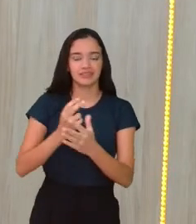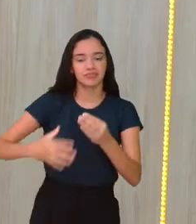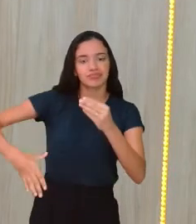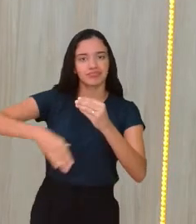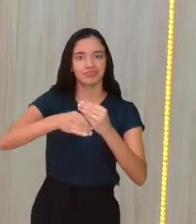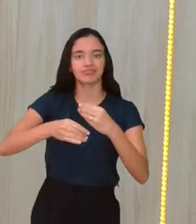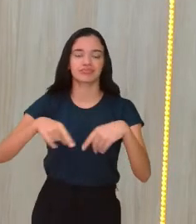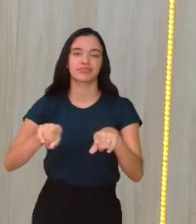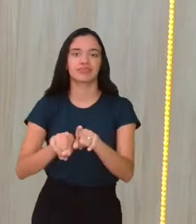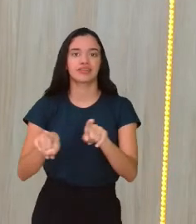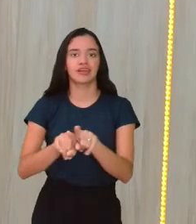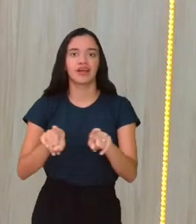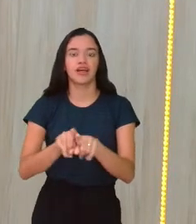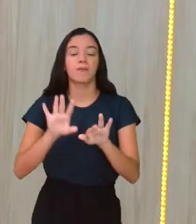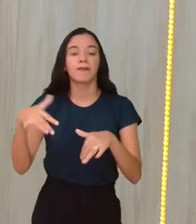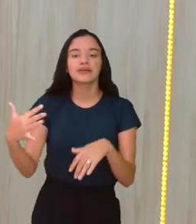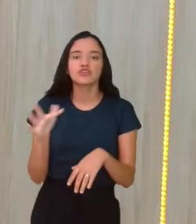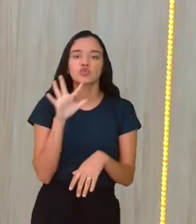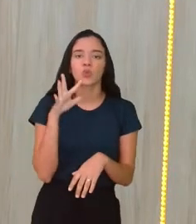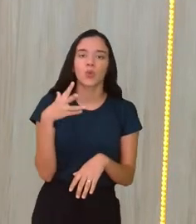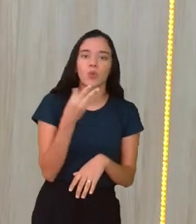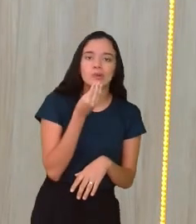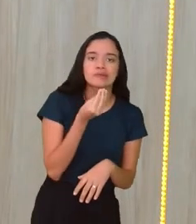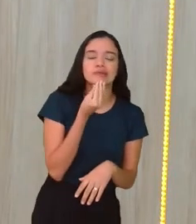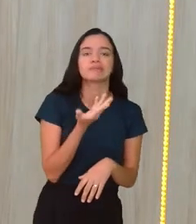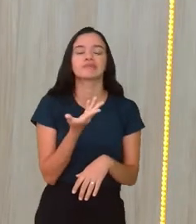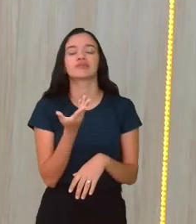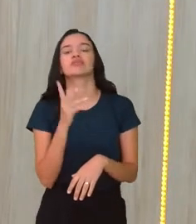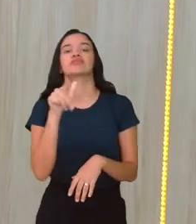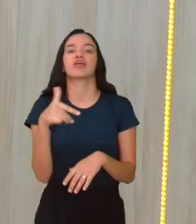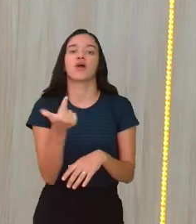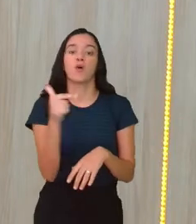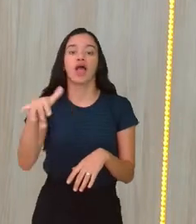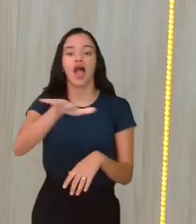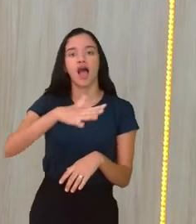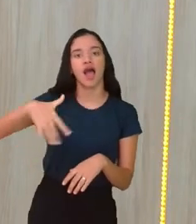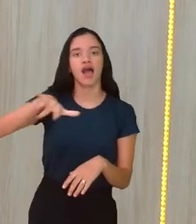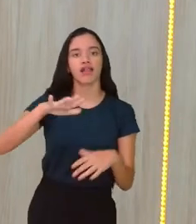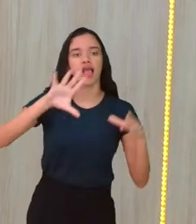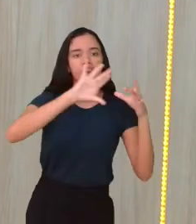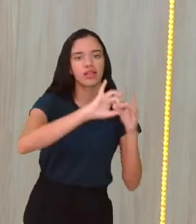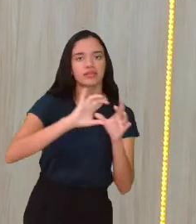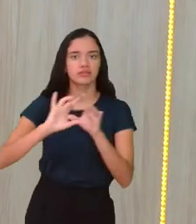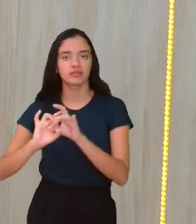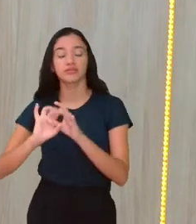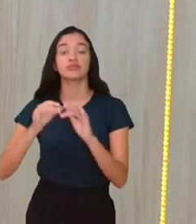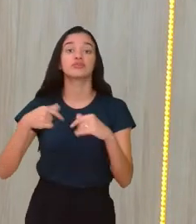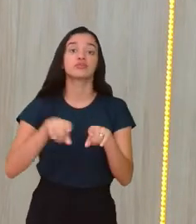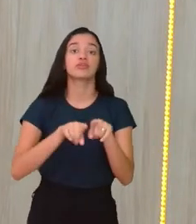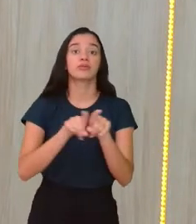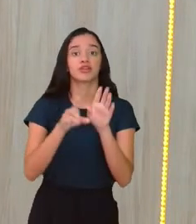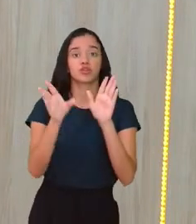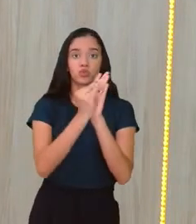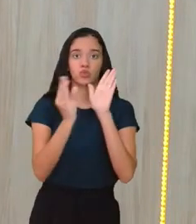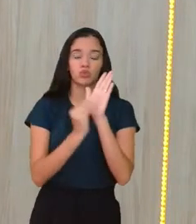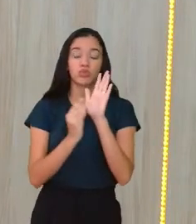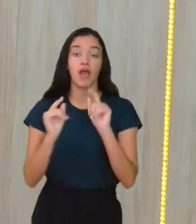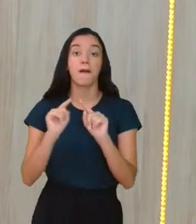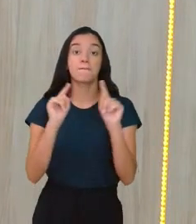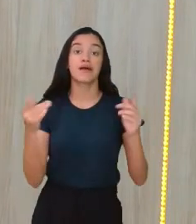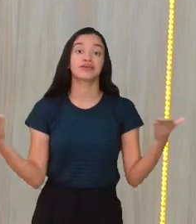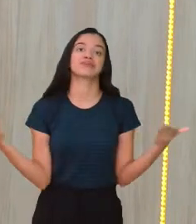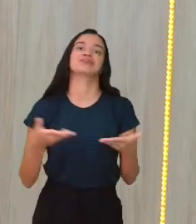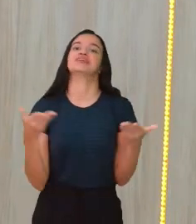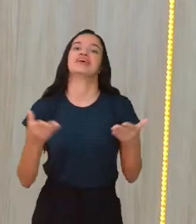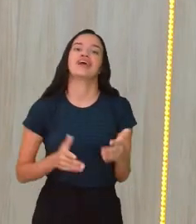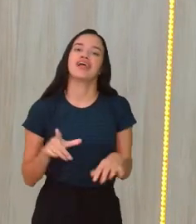trouxeram aqui mais conhecimento, né, em relação a outras áreas, fizeram ligações aí de conteúdos. Mas hoje eu